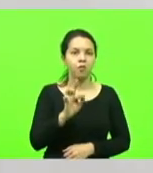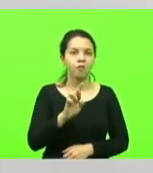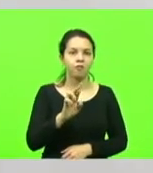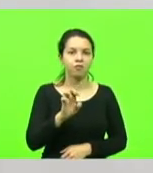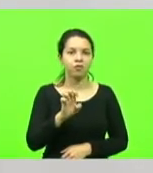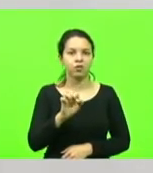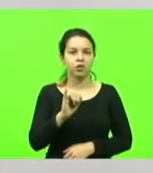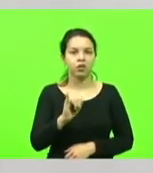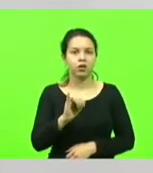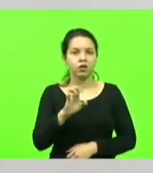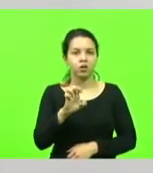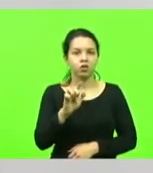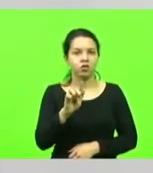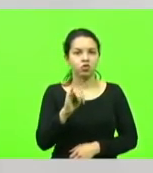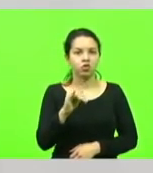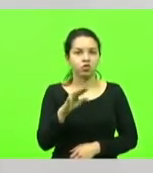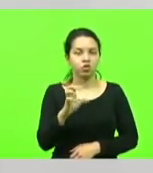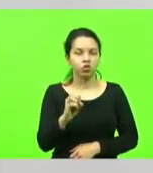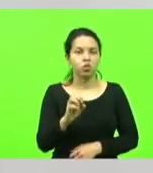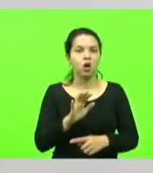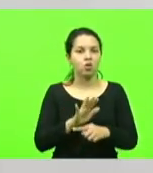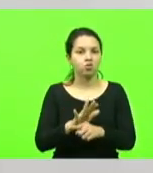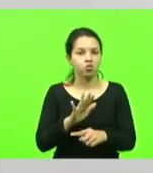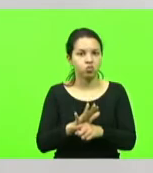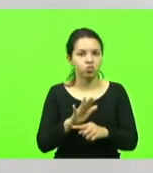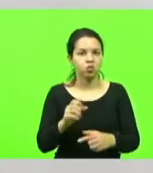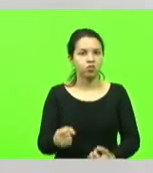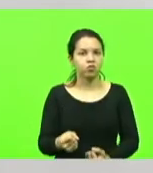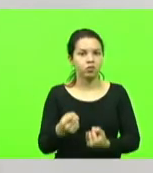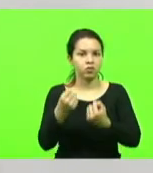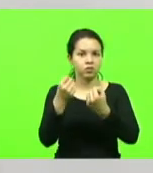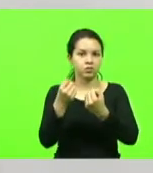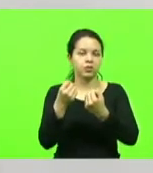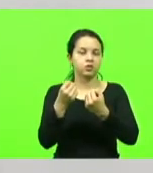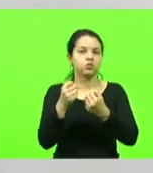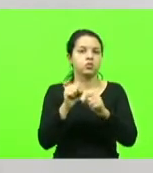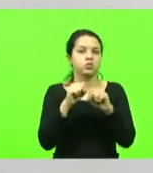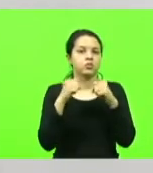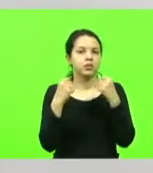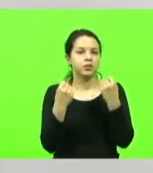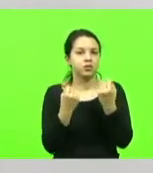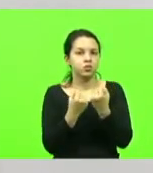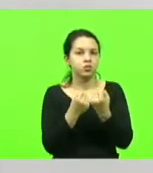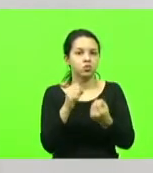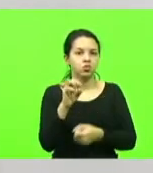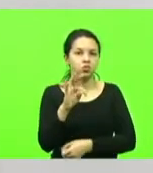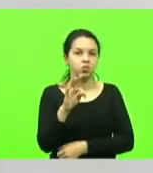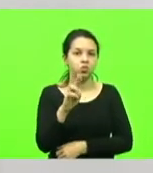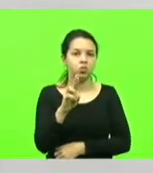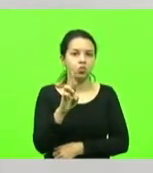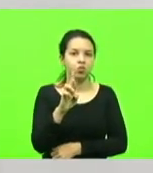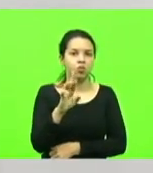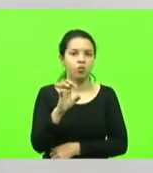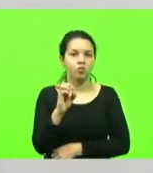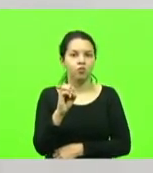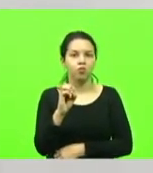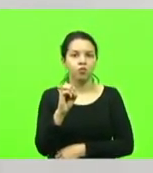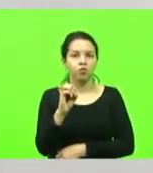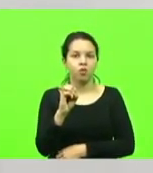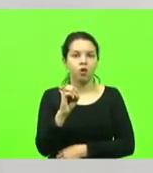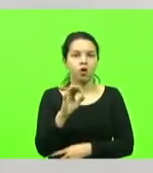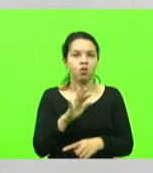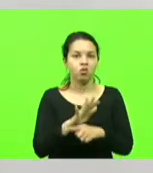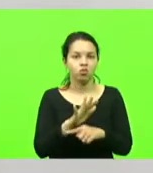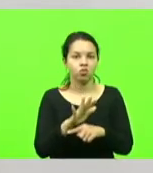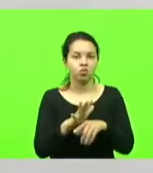depois de contribuir para o fortalecimento do Seminário de Turvo, formando diversos